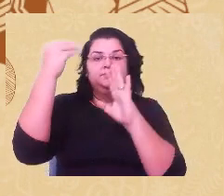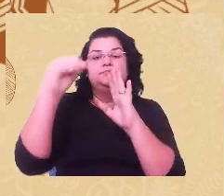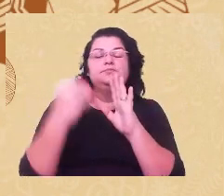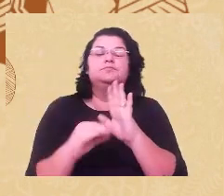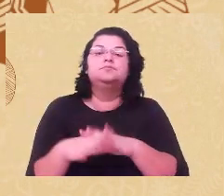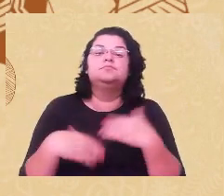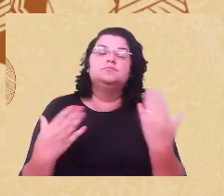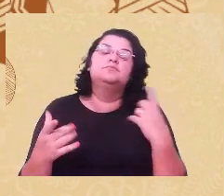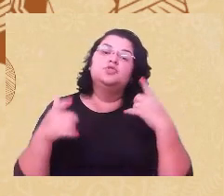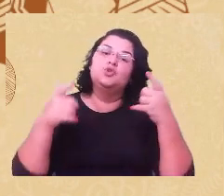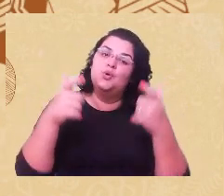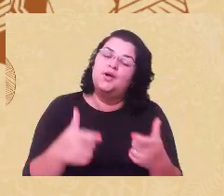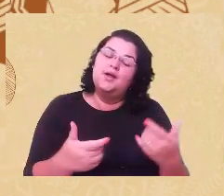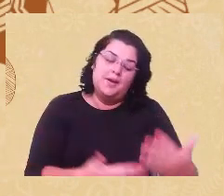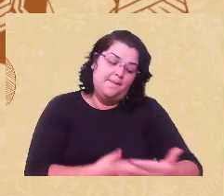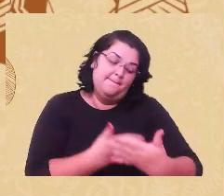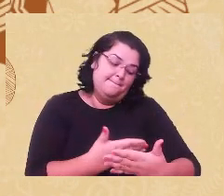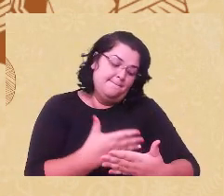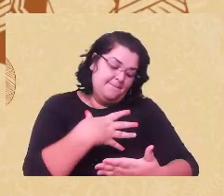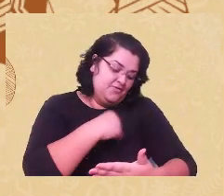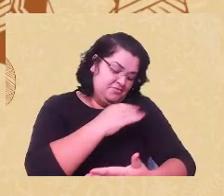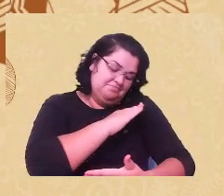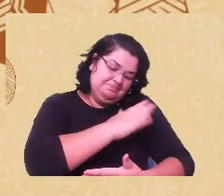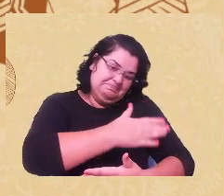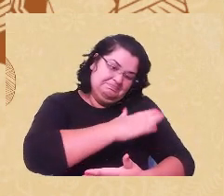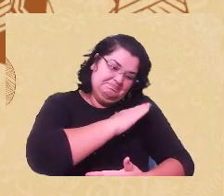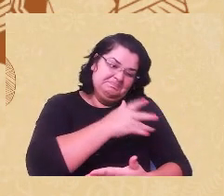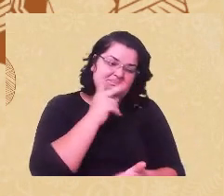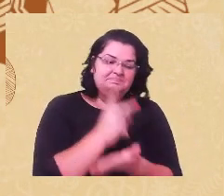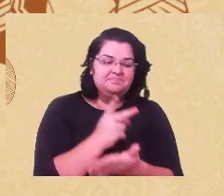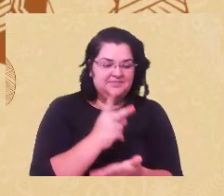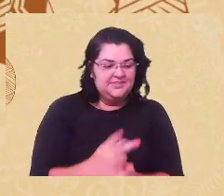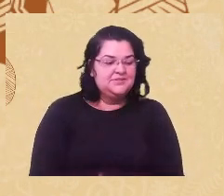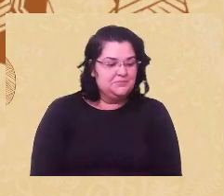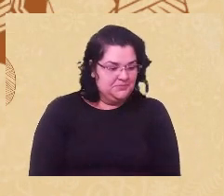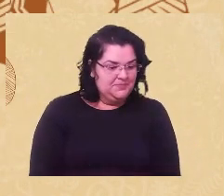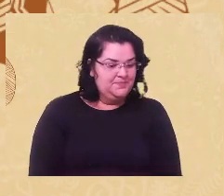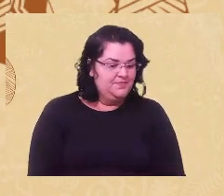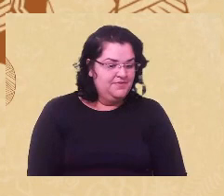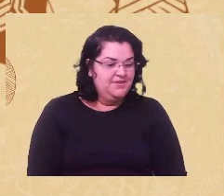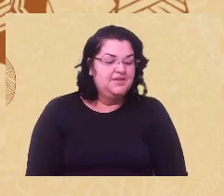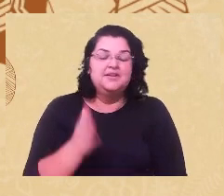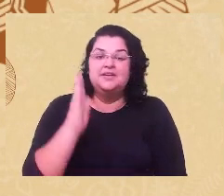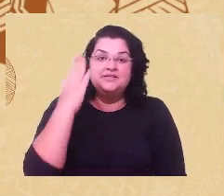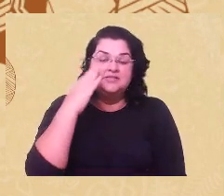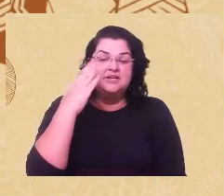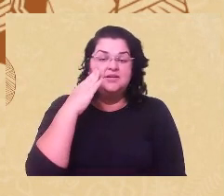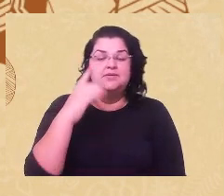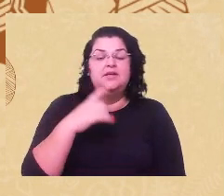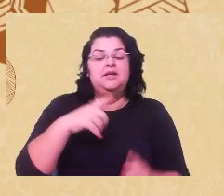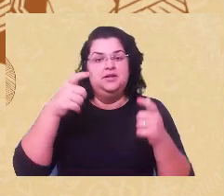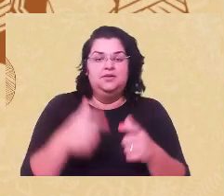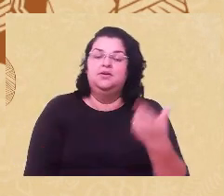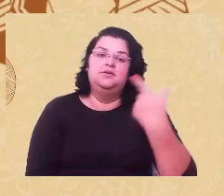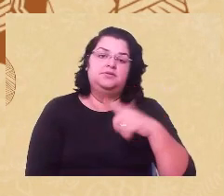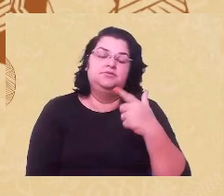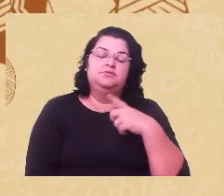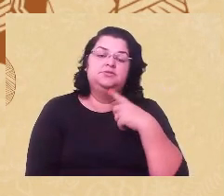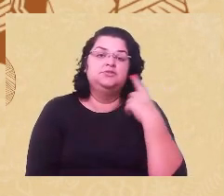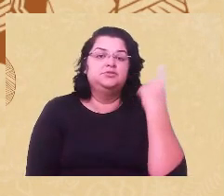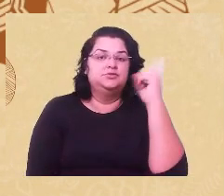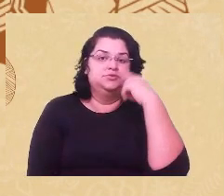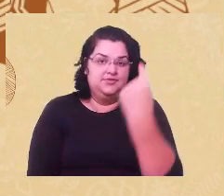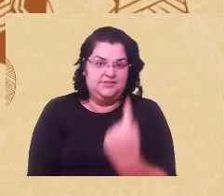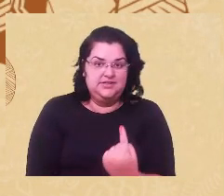da maternidade na vida das mulheres, ainda que a gente saiba que esse lugar não é dado de um modo universal, muitas